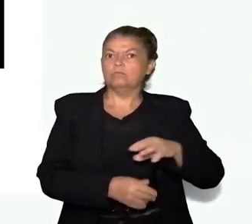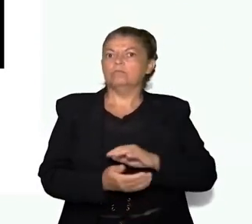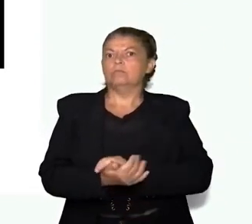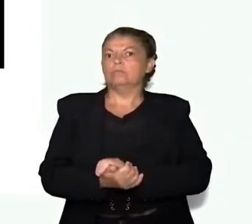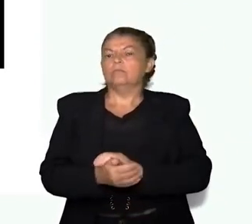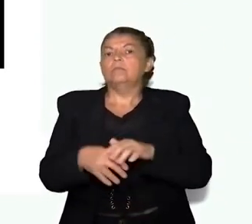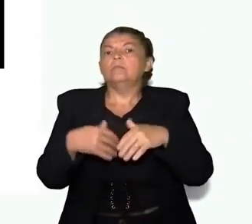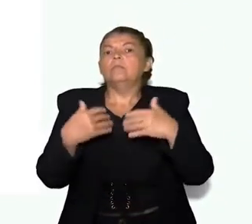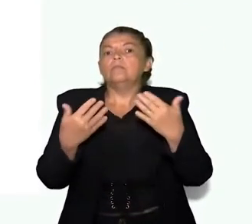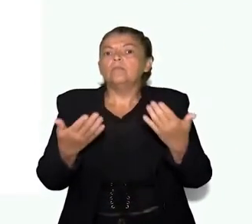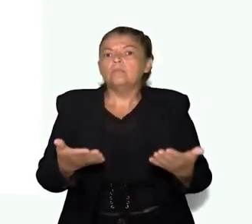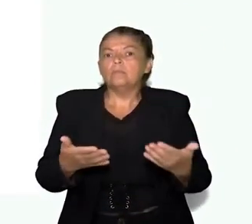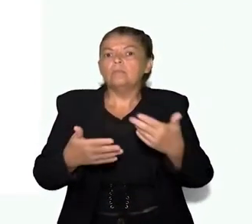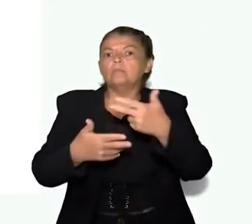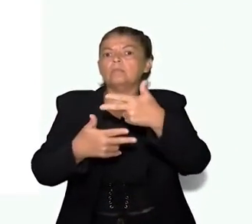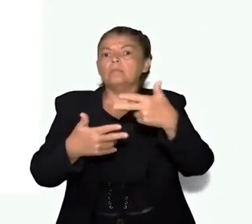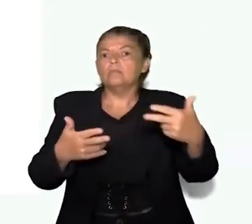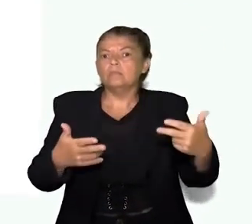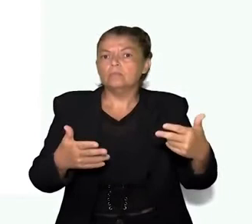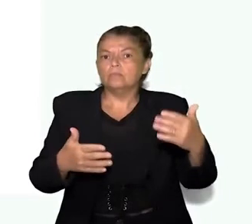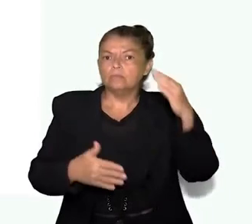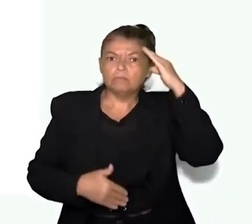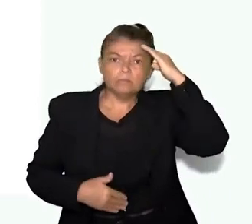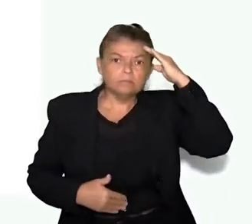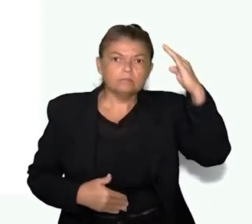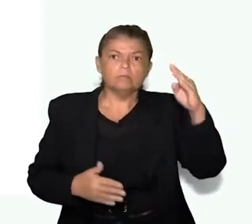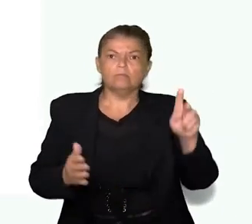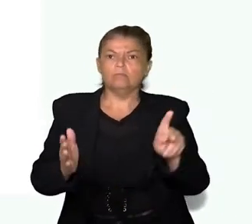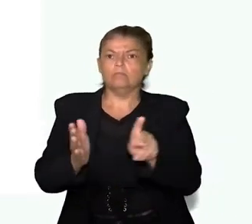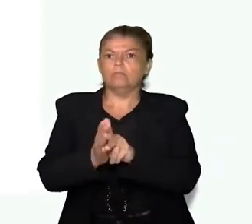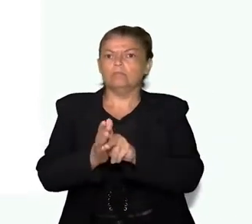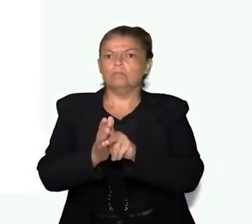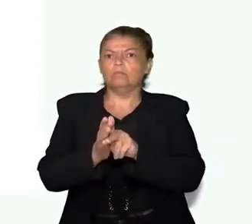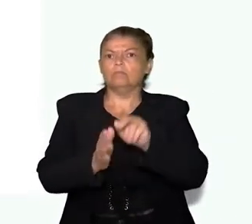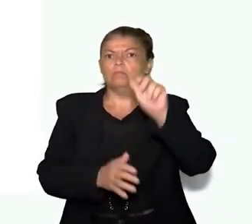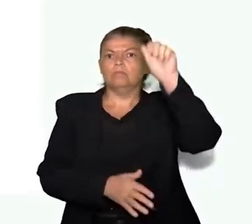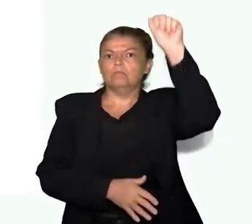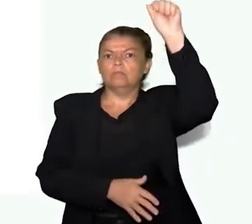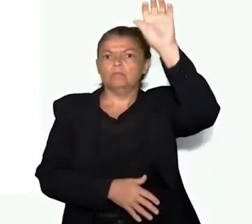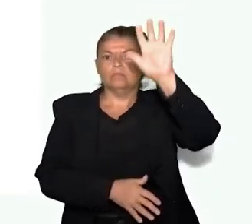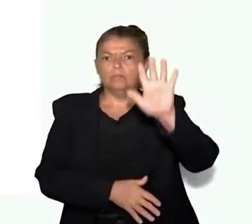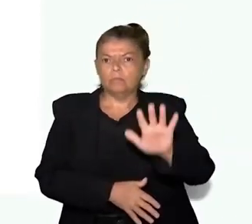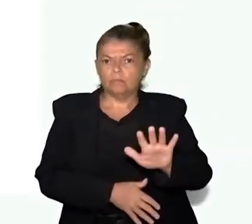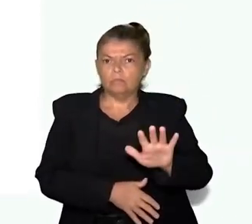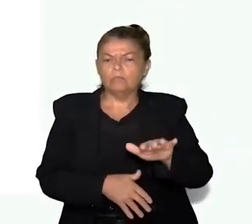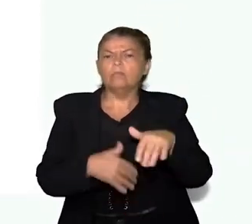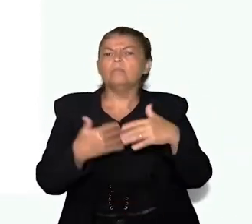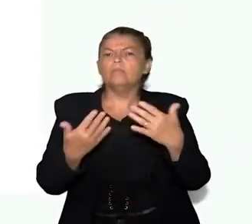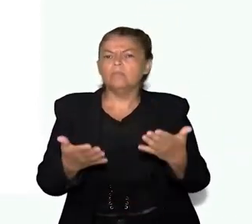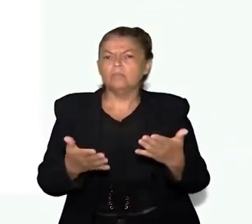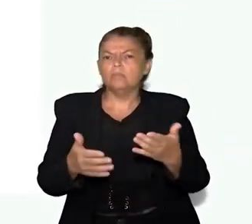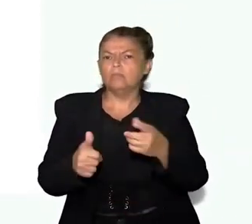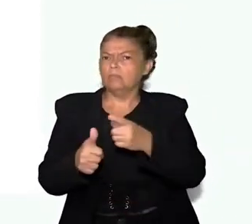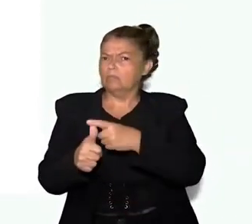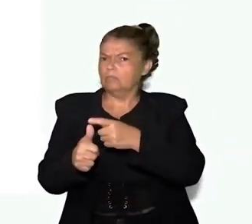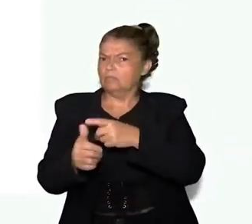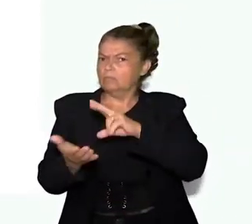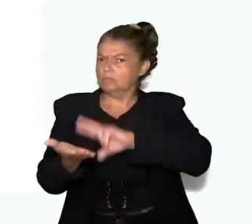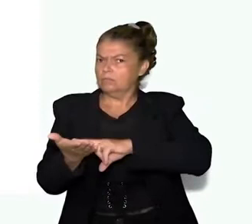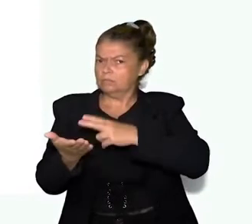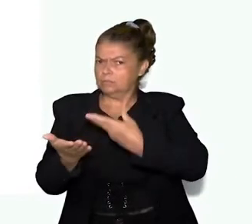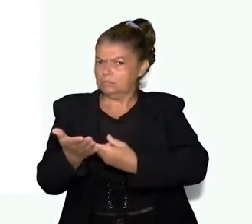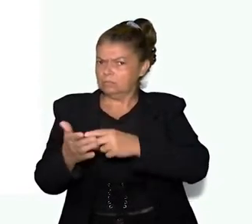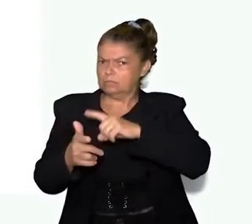E quais são esses elementos principais de um mapa? Como é esse mapa? Então, introdução,